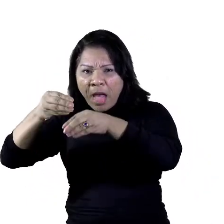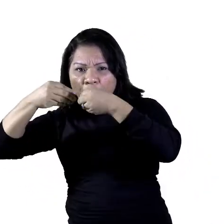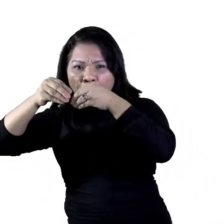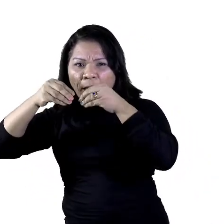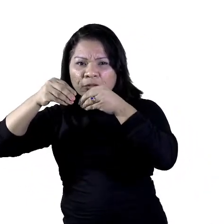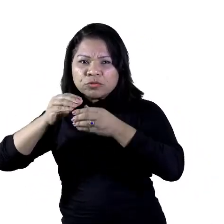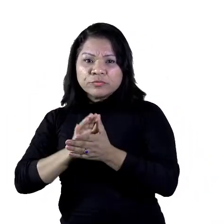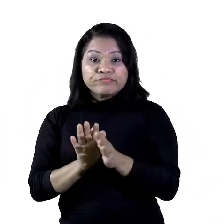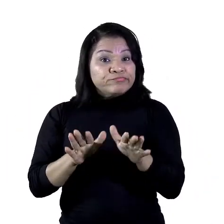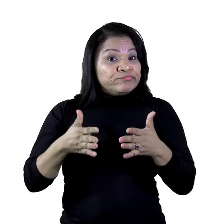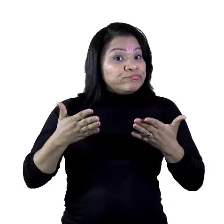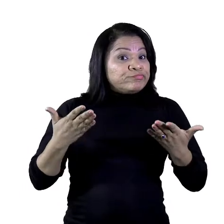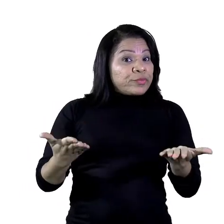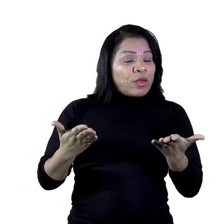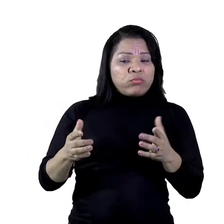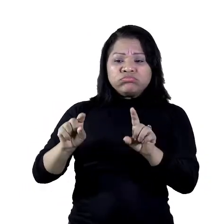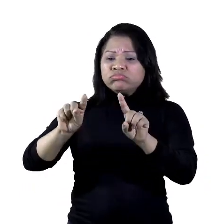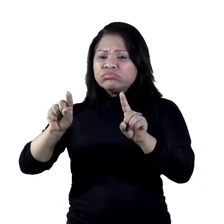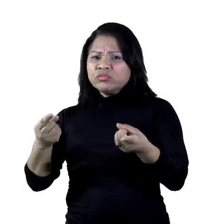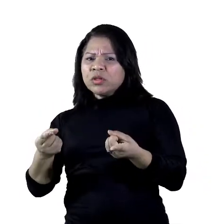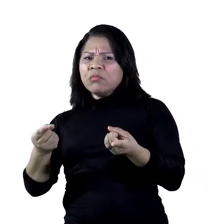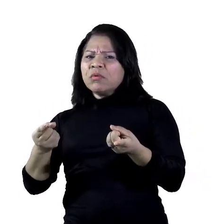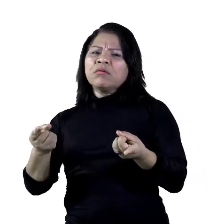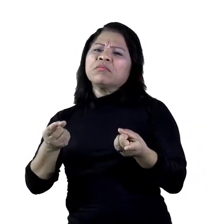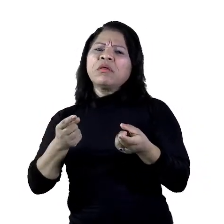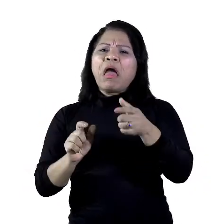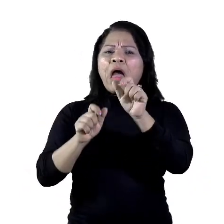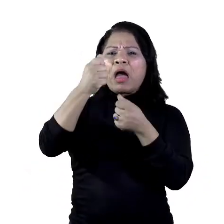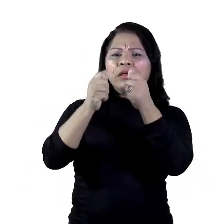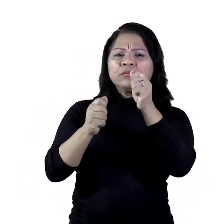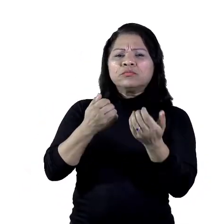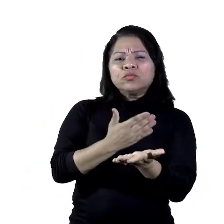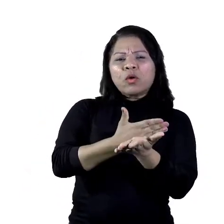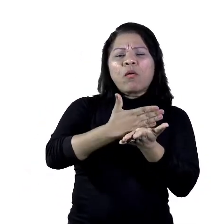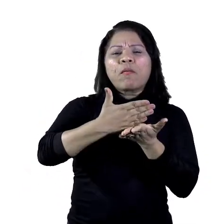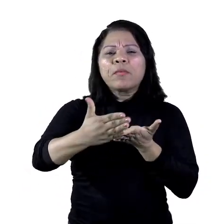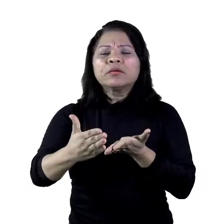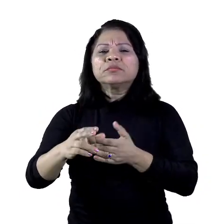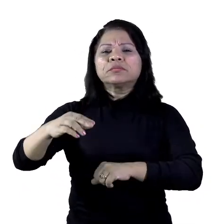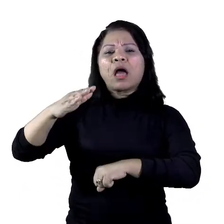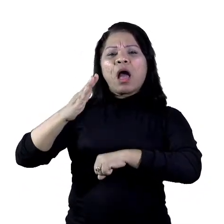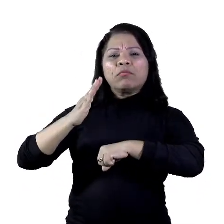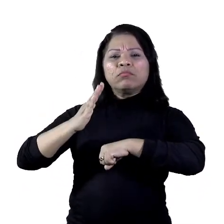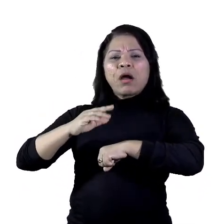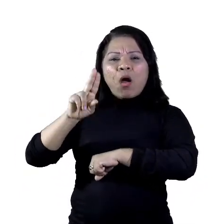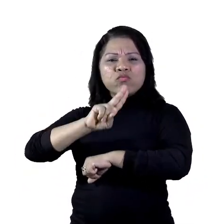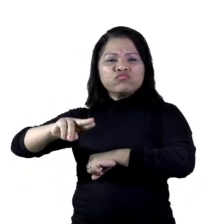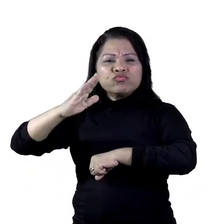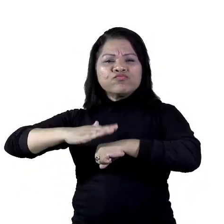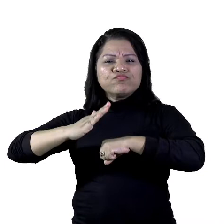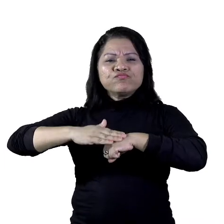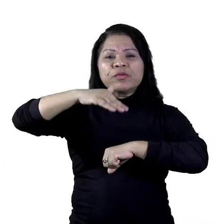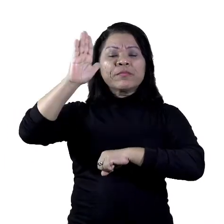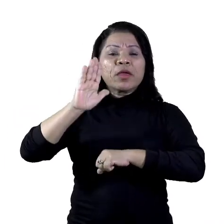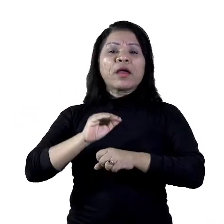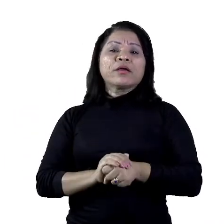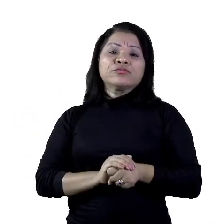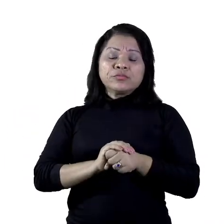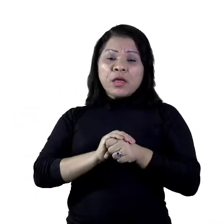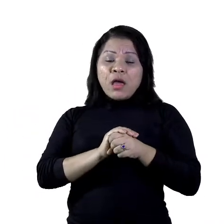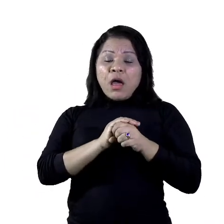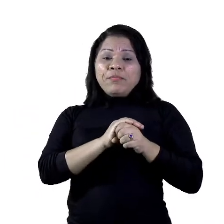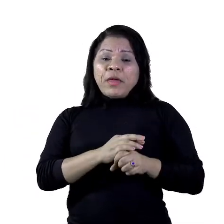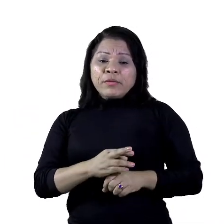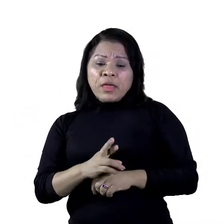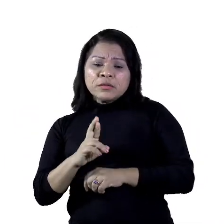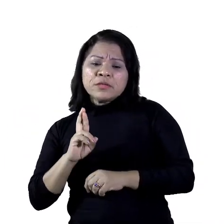Então, o termo destacado, as indústrias passaram a usá-lo cada vez mais. Ele está se referindo a quê? A, indústria? B,